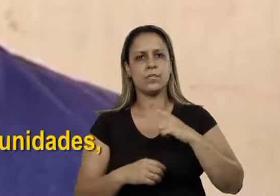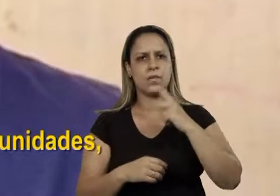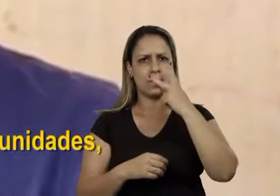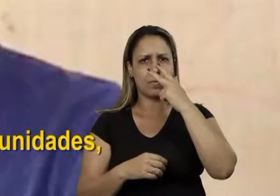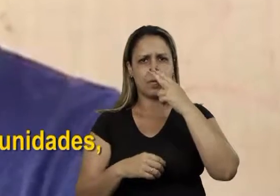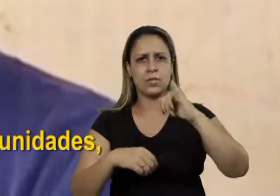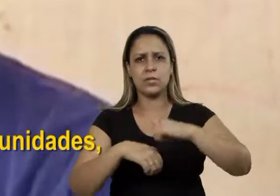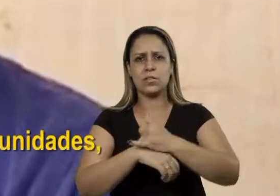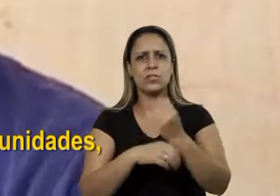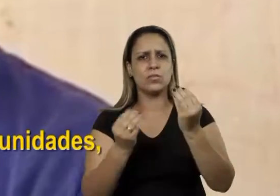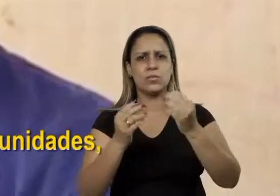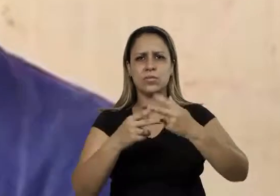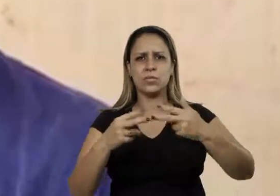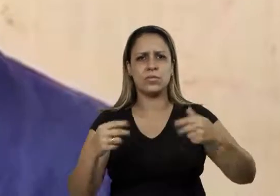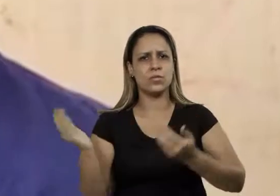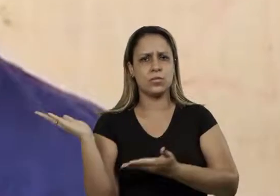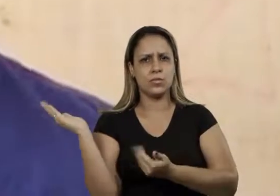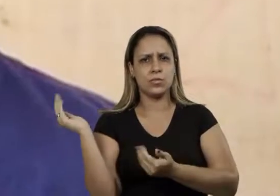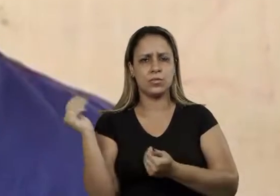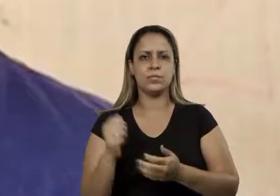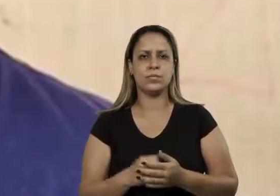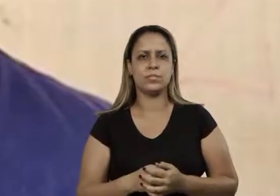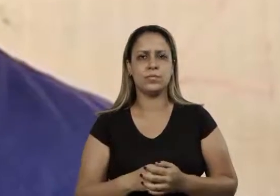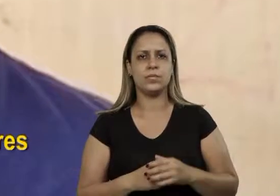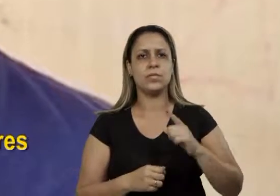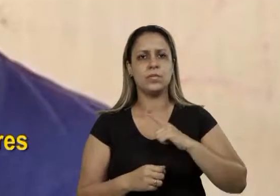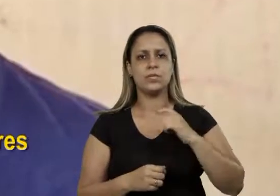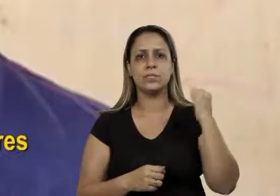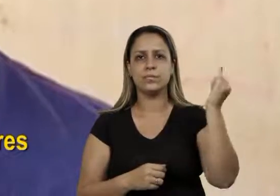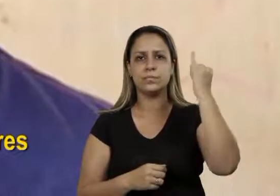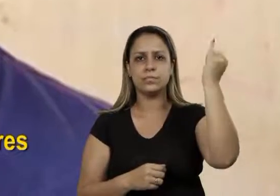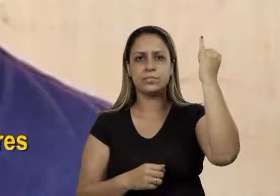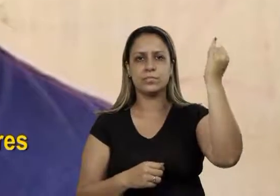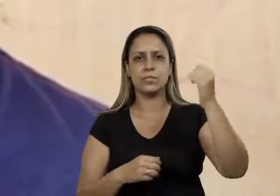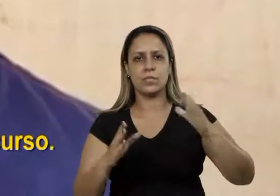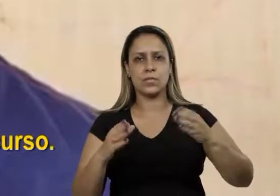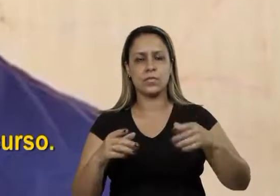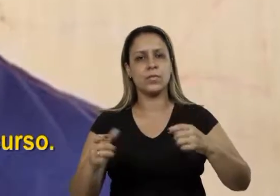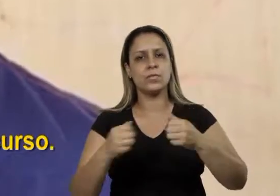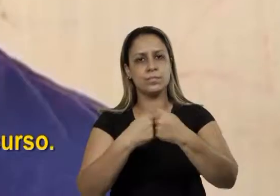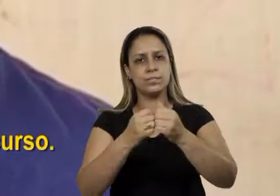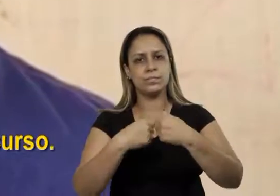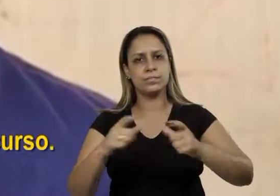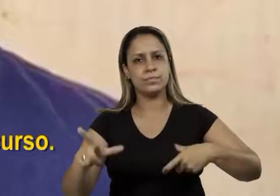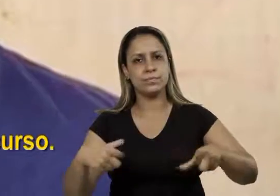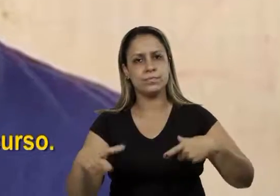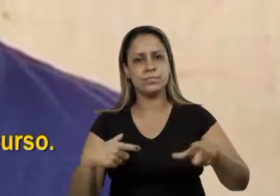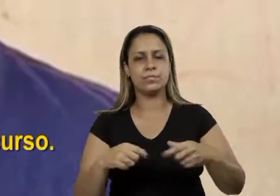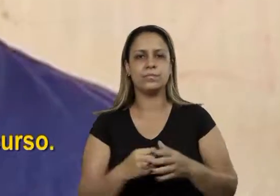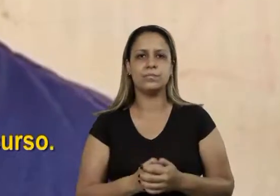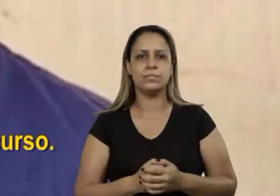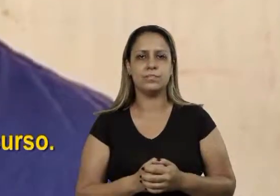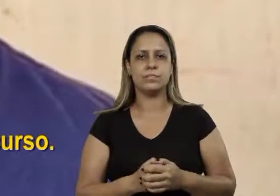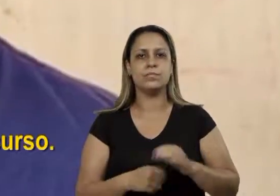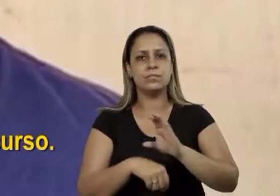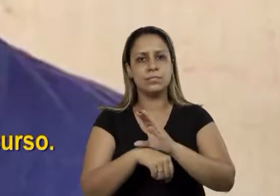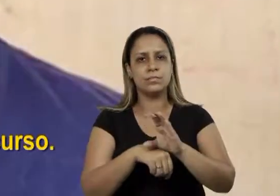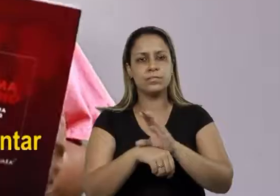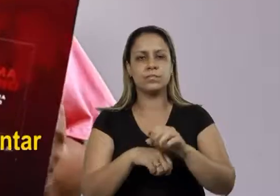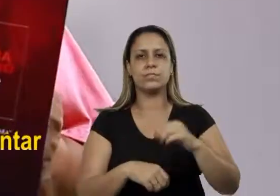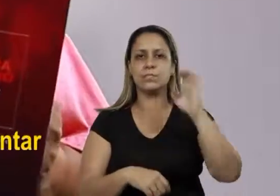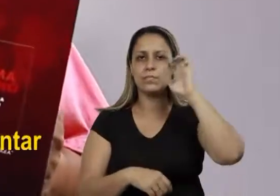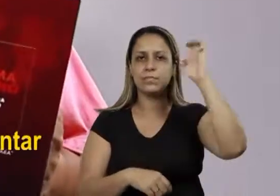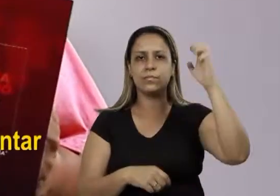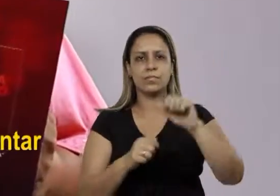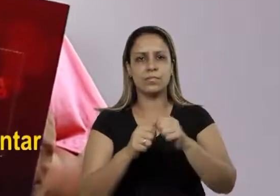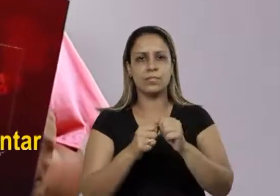Eu acho que está faltando oportunidade. E principalmente nos lugares de mercado de trabalho e curso.